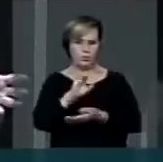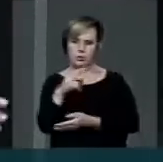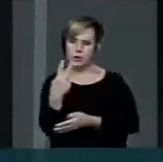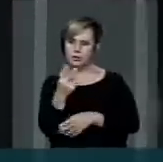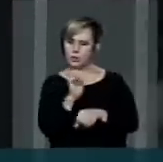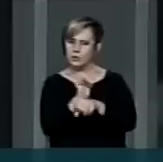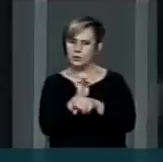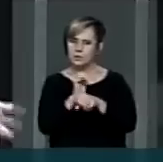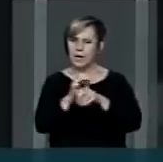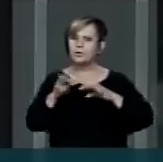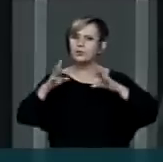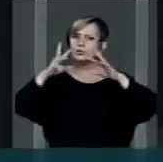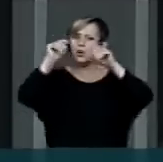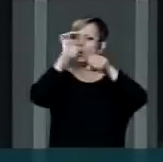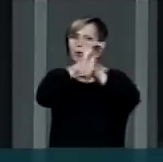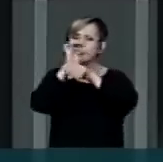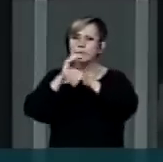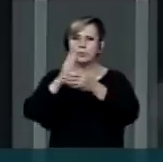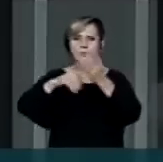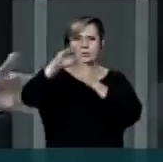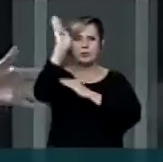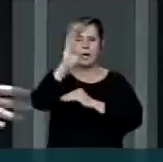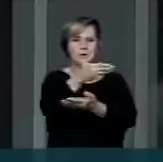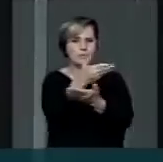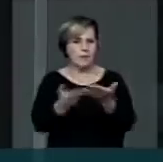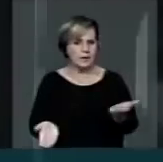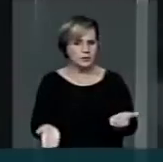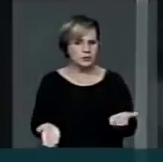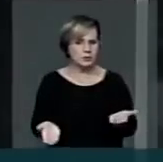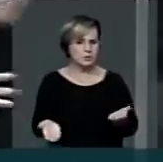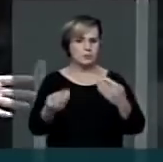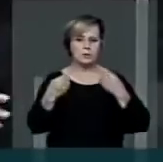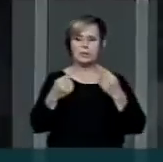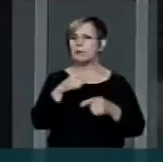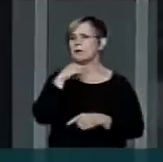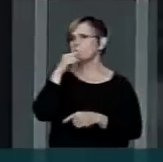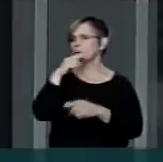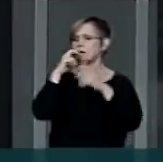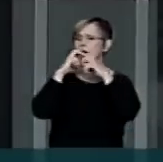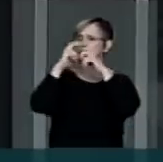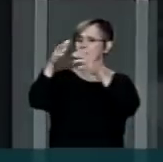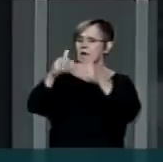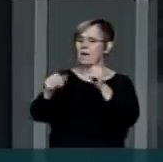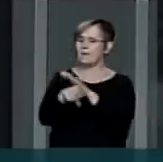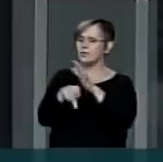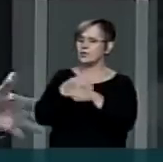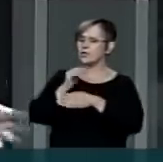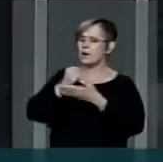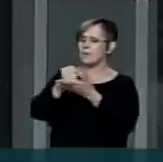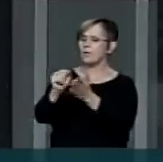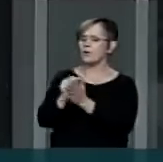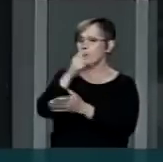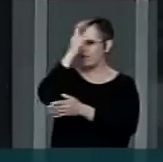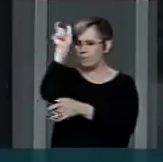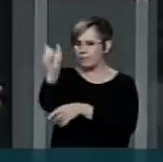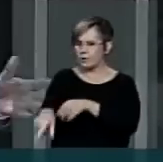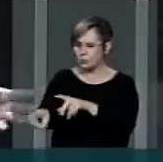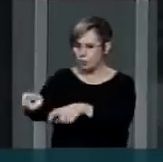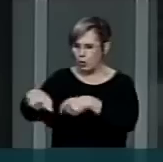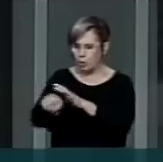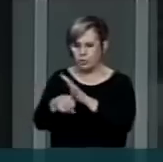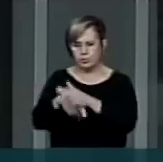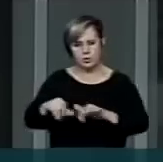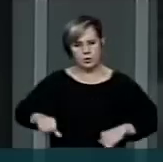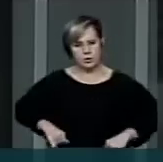prejudicando o conjunto da nação brasileira. E quem vem aqui gritar pelo homem do campo, pelo homem do sertão, fragilado do